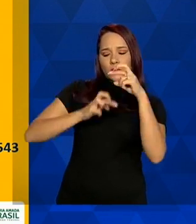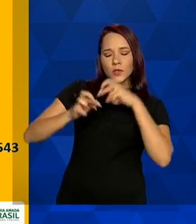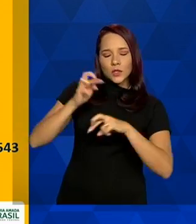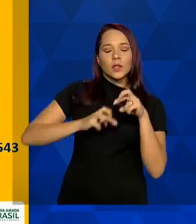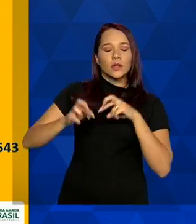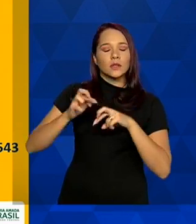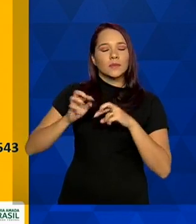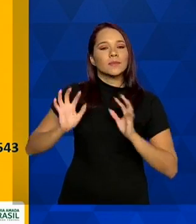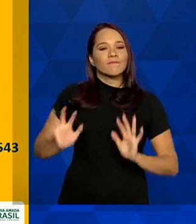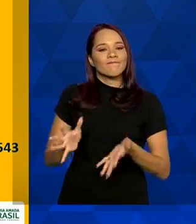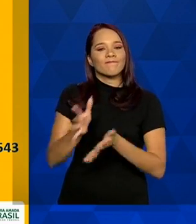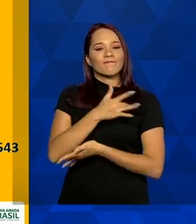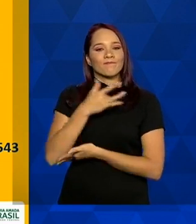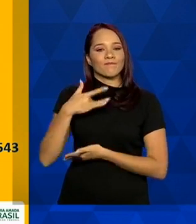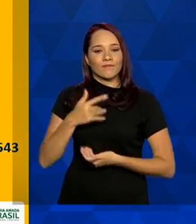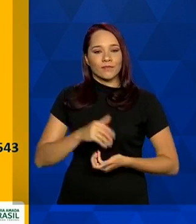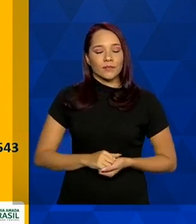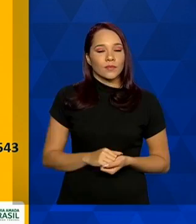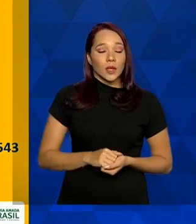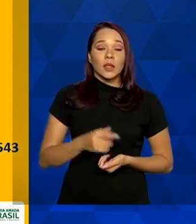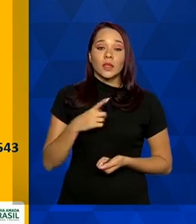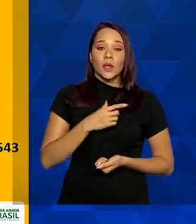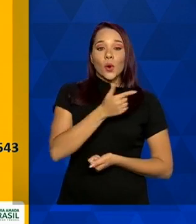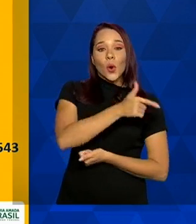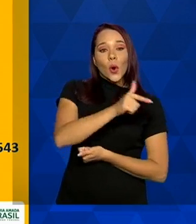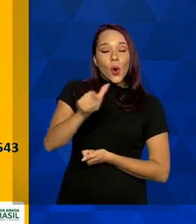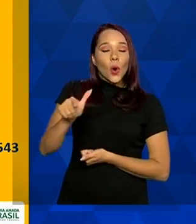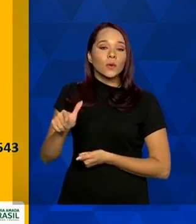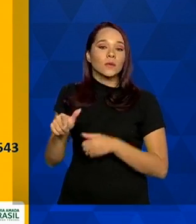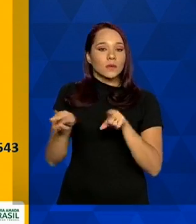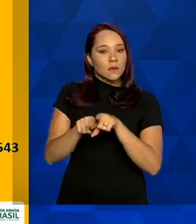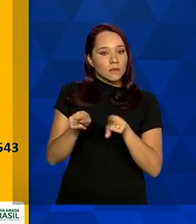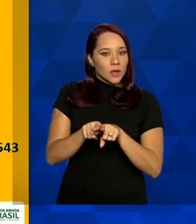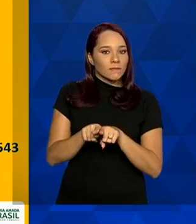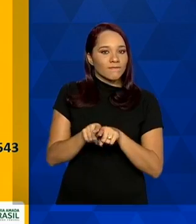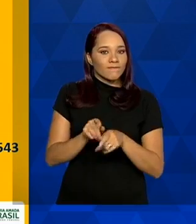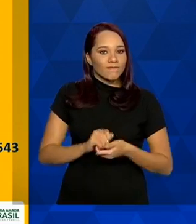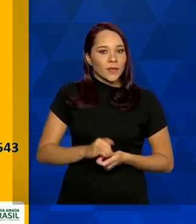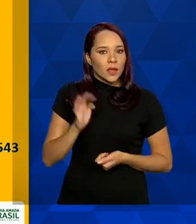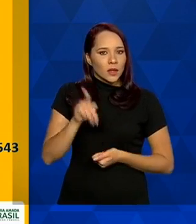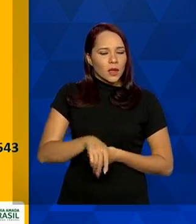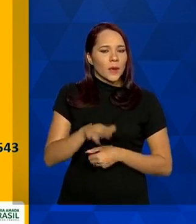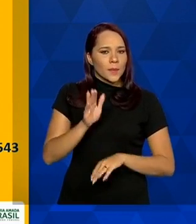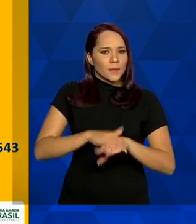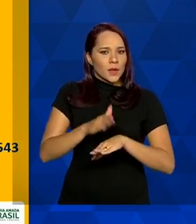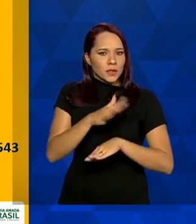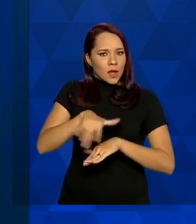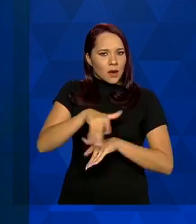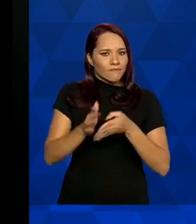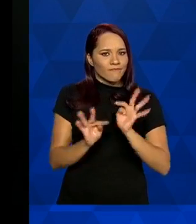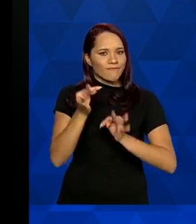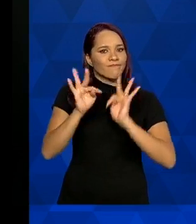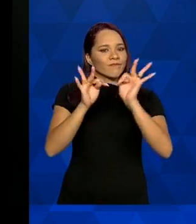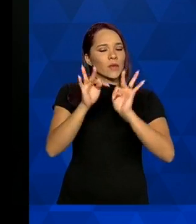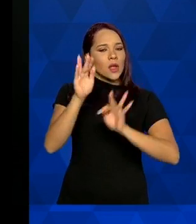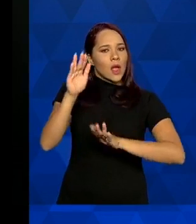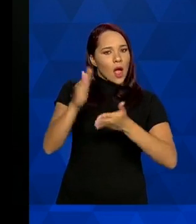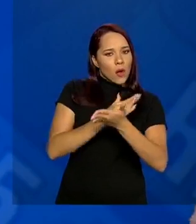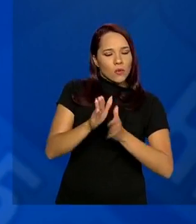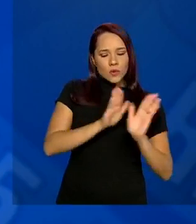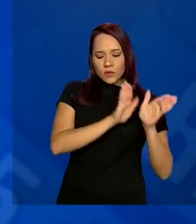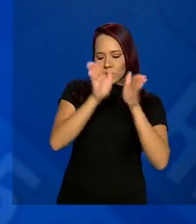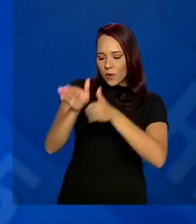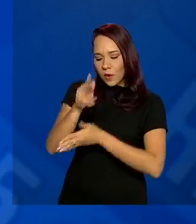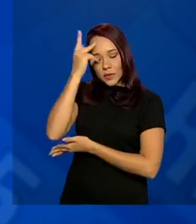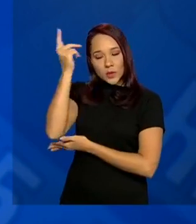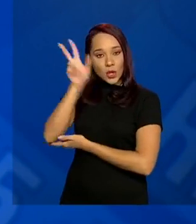promoção à saúde. Além disso, gente tem outras ofertas tecnológicas, algumas voltadas para o